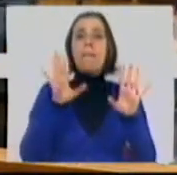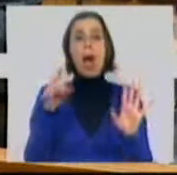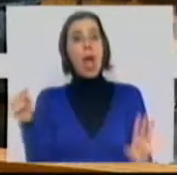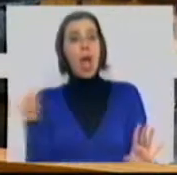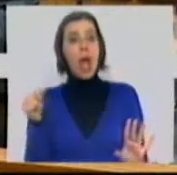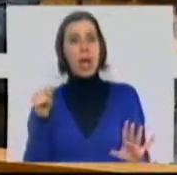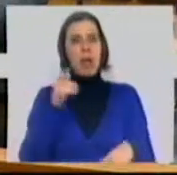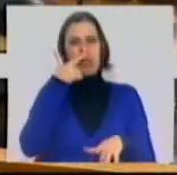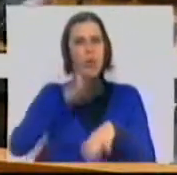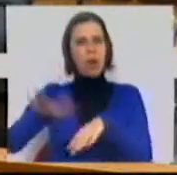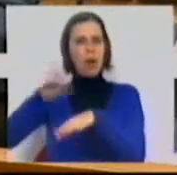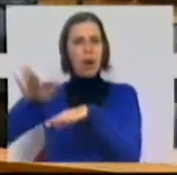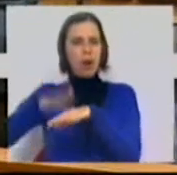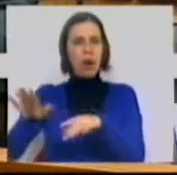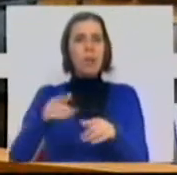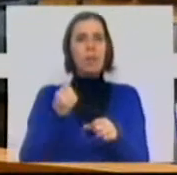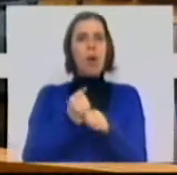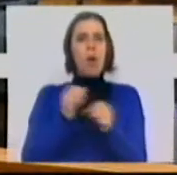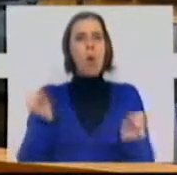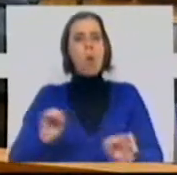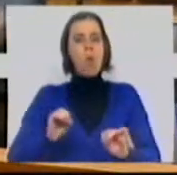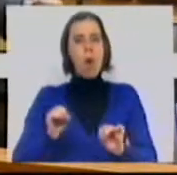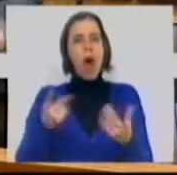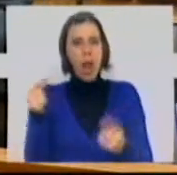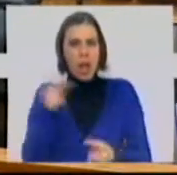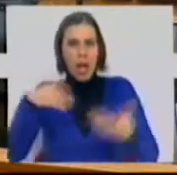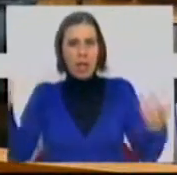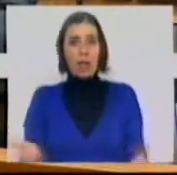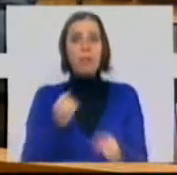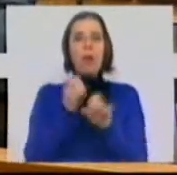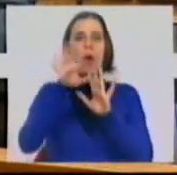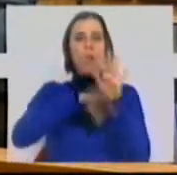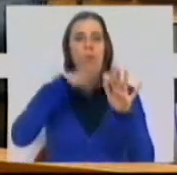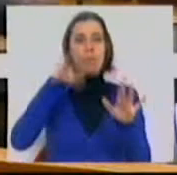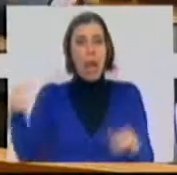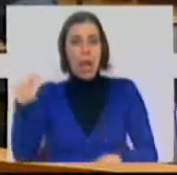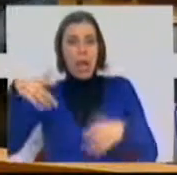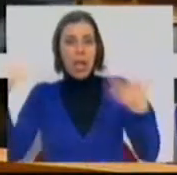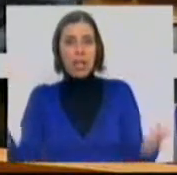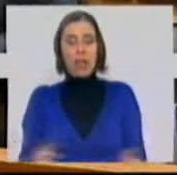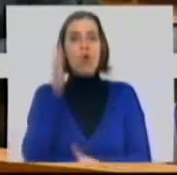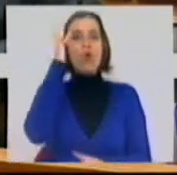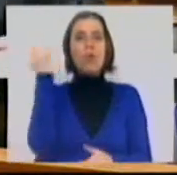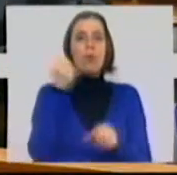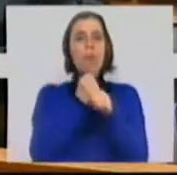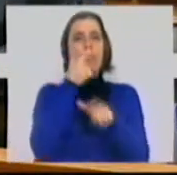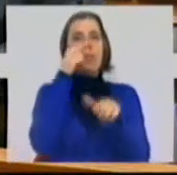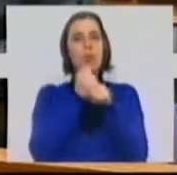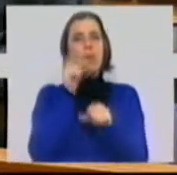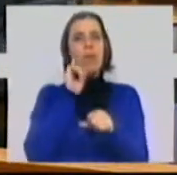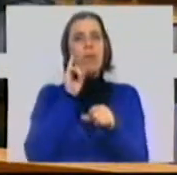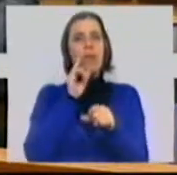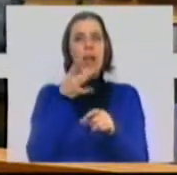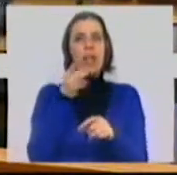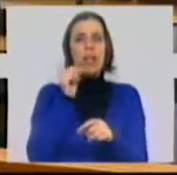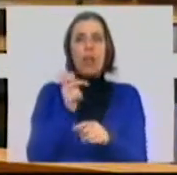negativo a imigração, é negativo os inativos que deixaram de trabalhar, é negativo o trabalho precário, é negativo o número de empregados cair para valores de